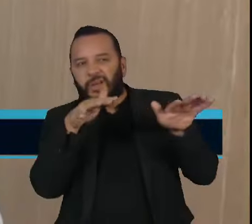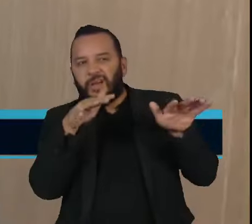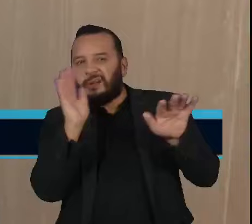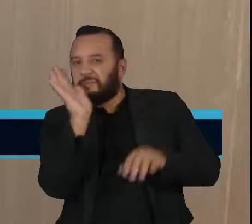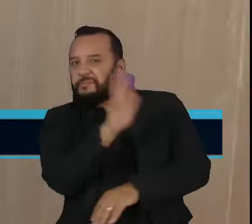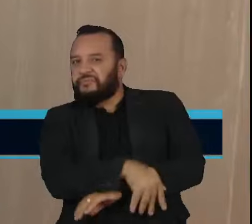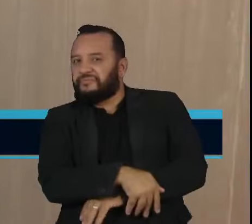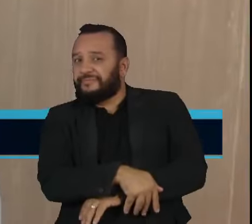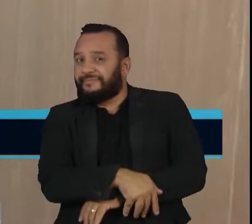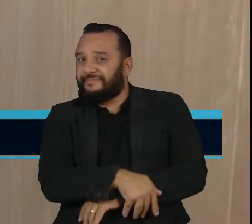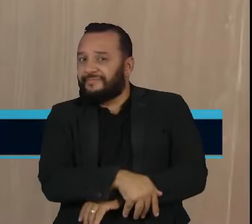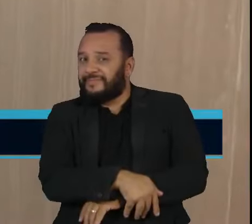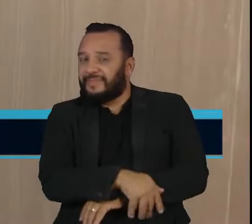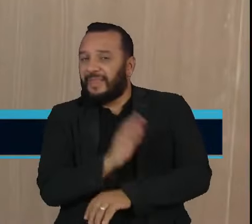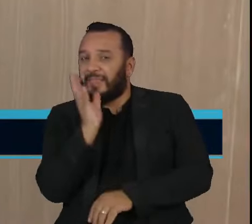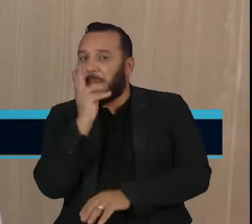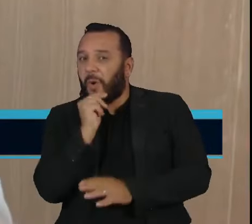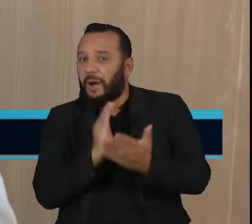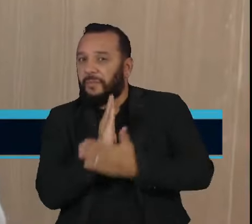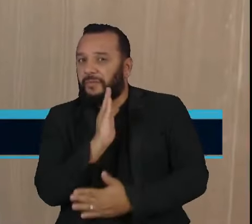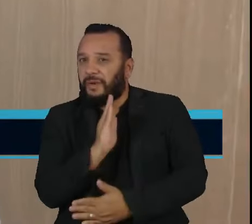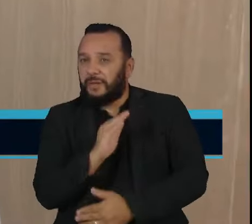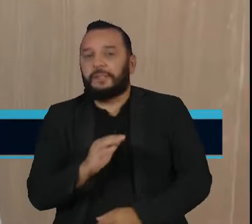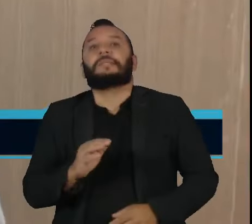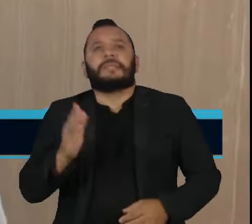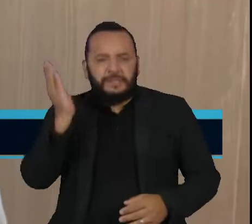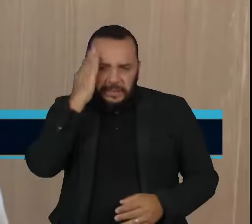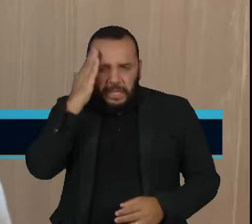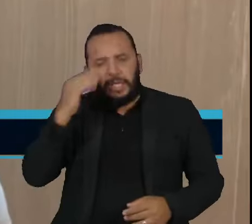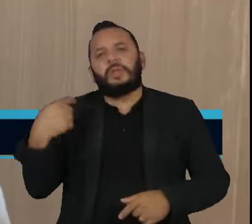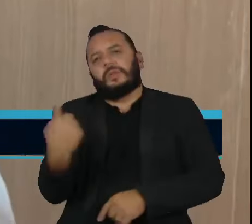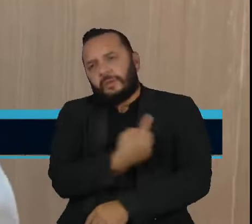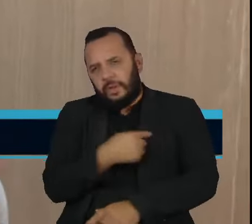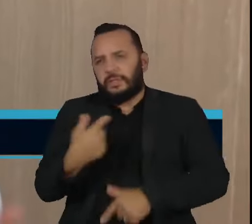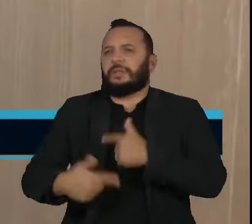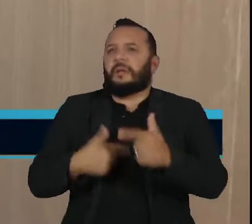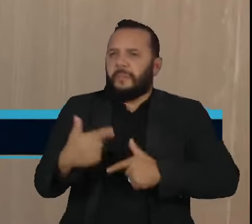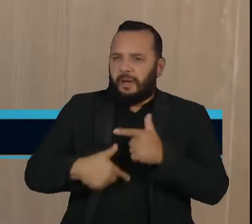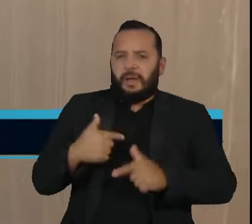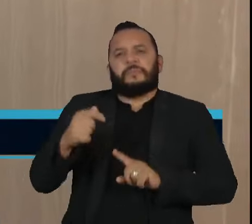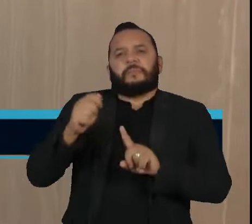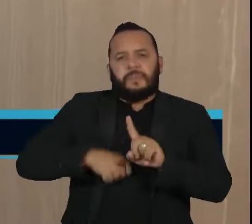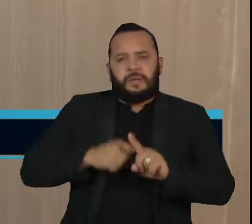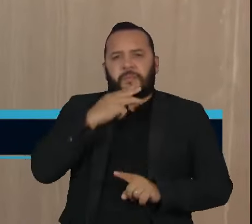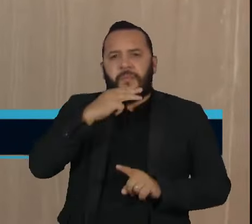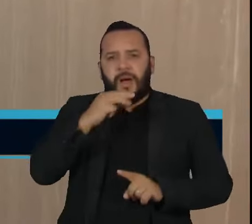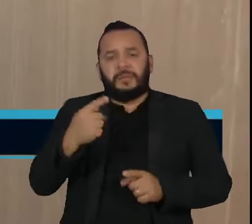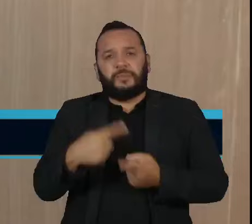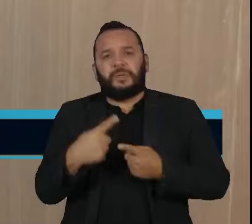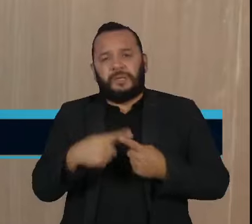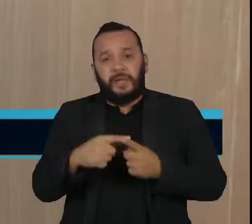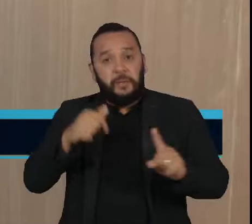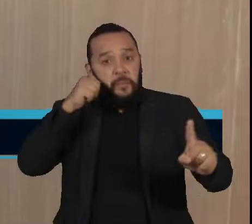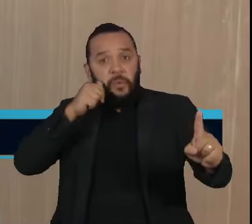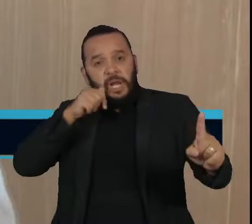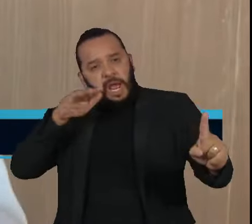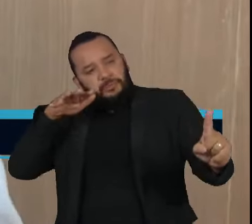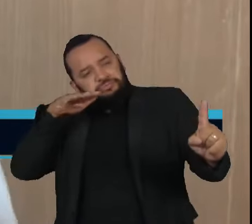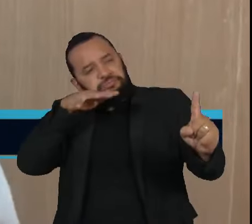Há um trabalho muito maior no mês de março com relação à visibilidade e também à